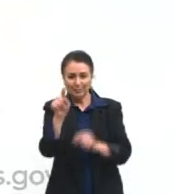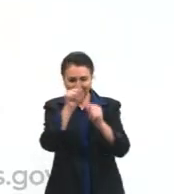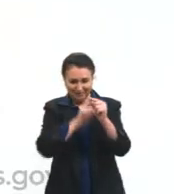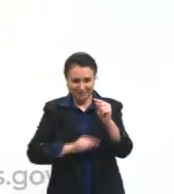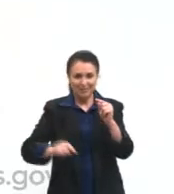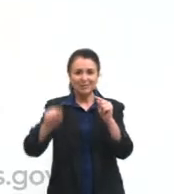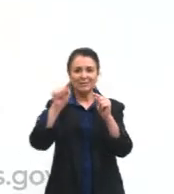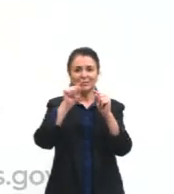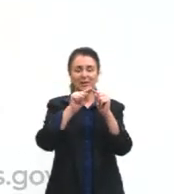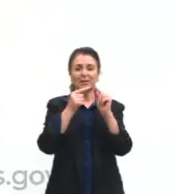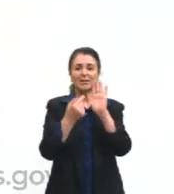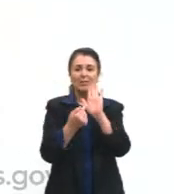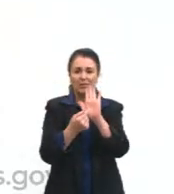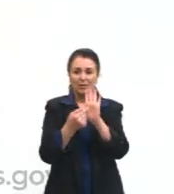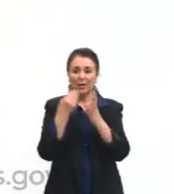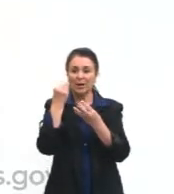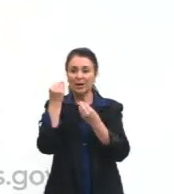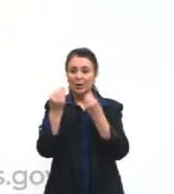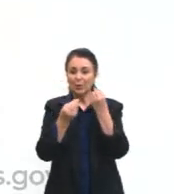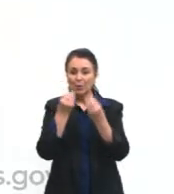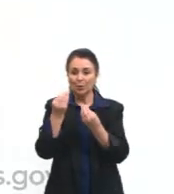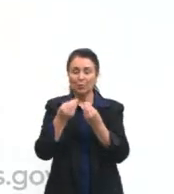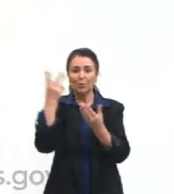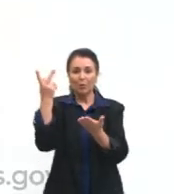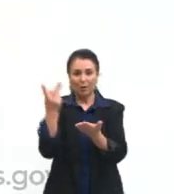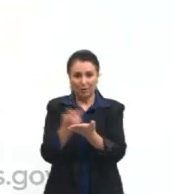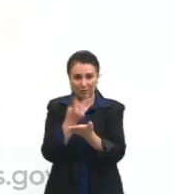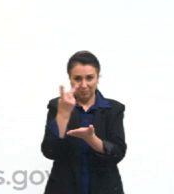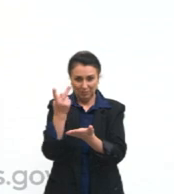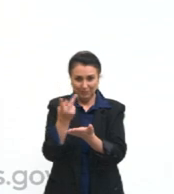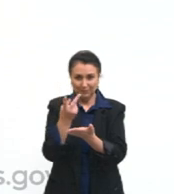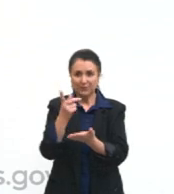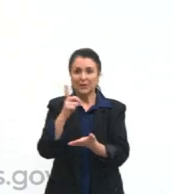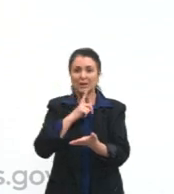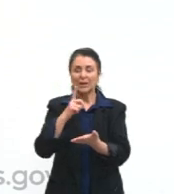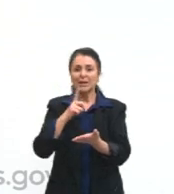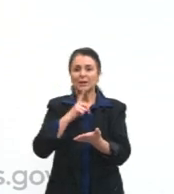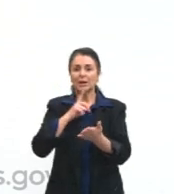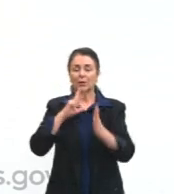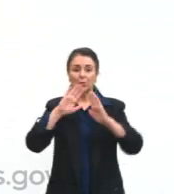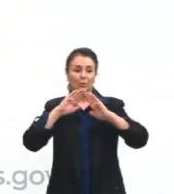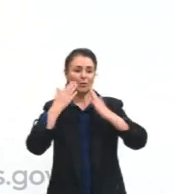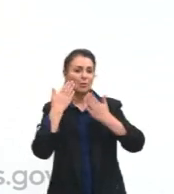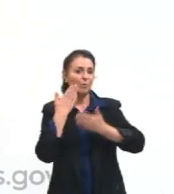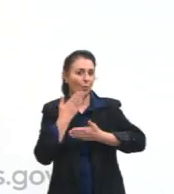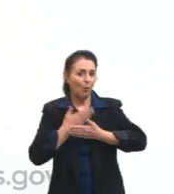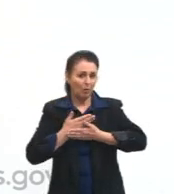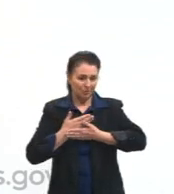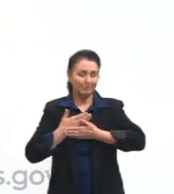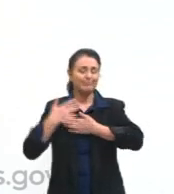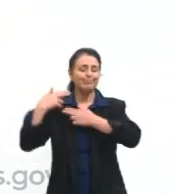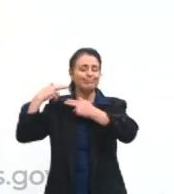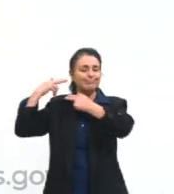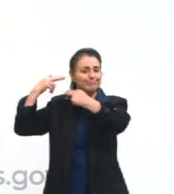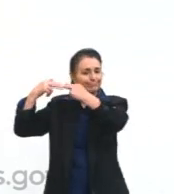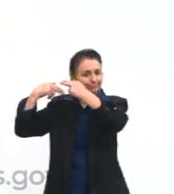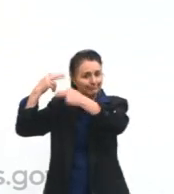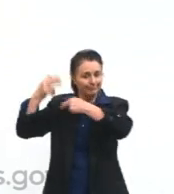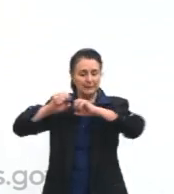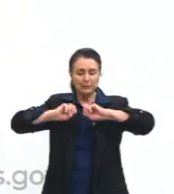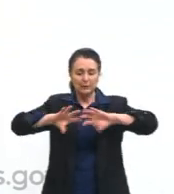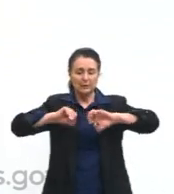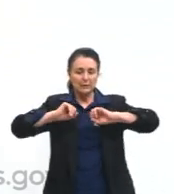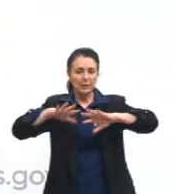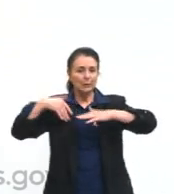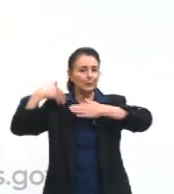entender um pouquinho como ele acontece. A gente tem ali uma escola tradicional, um ensino tradicional,